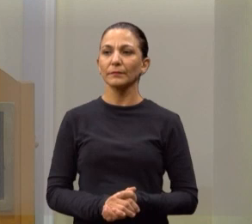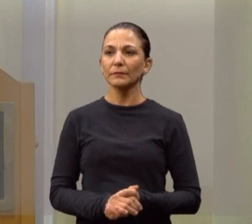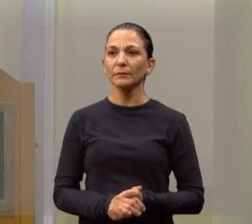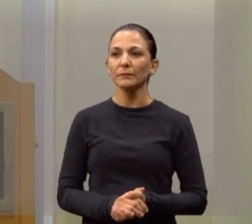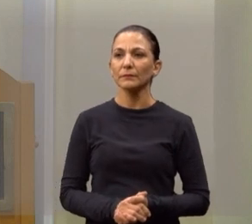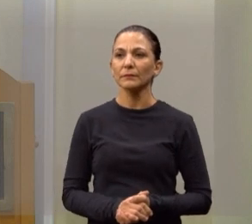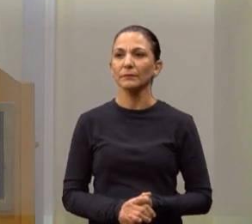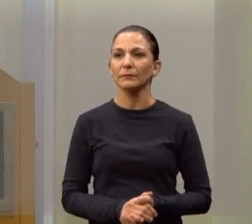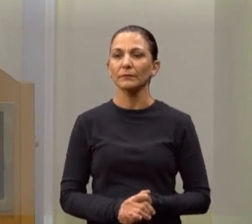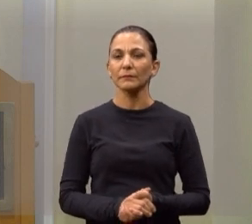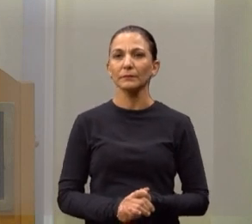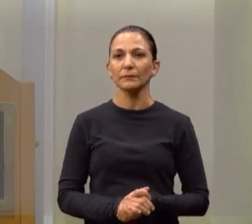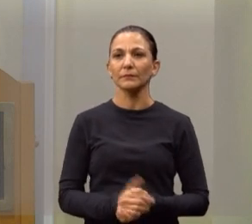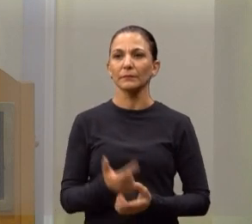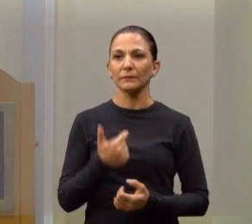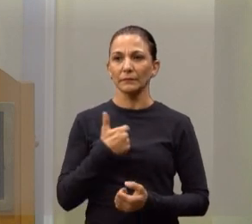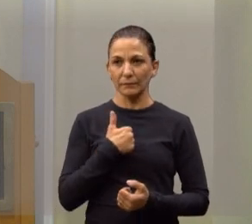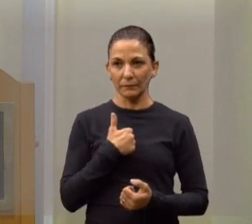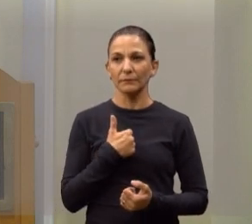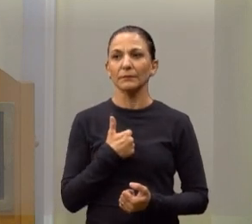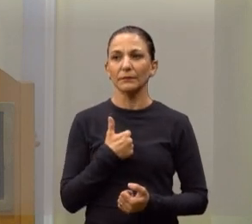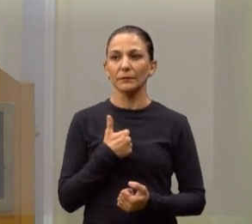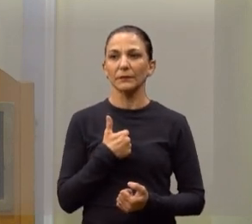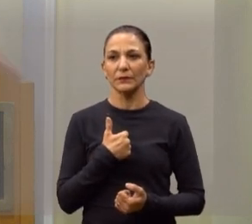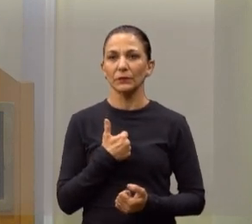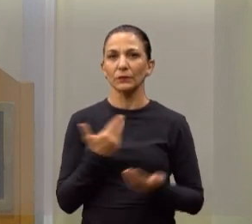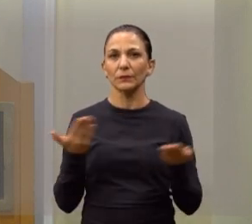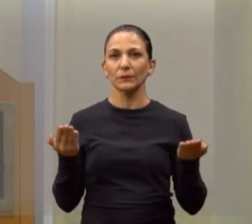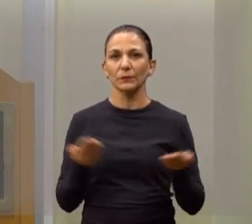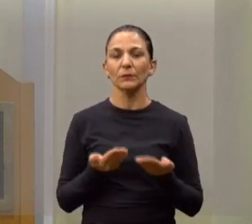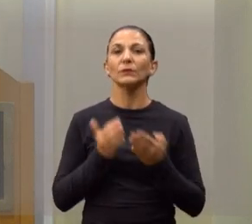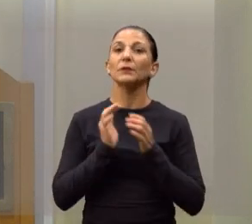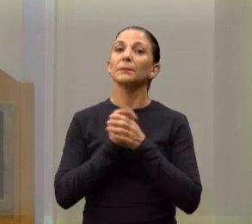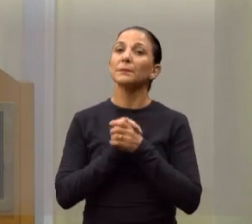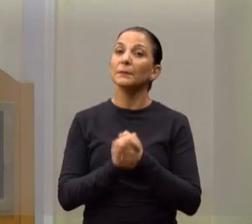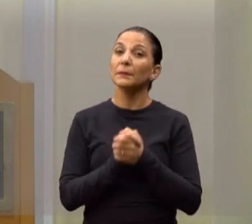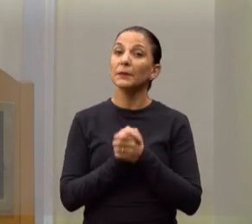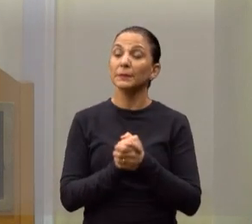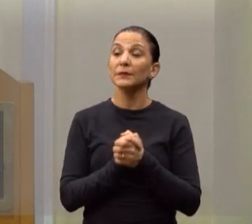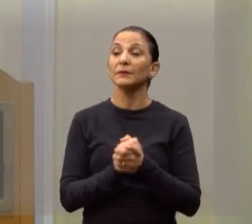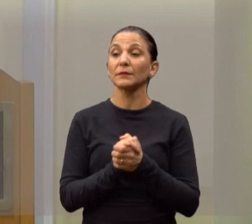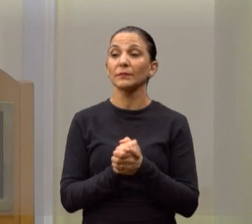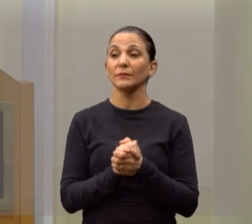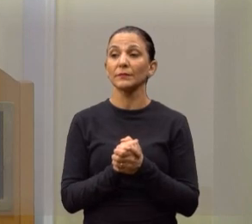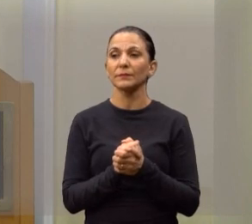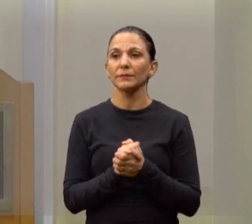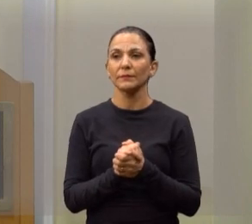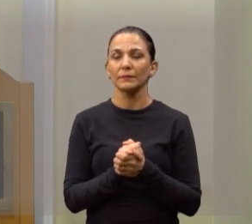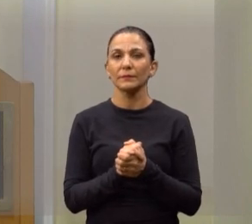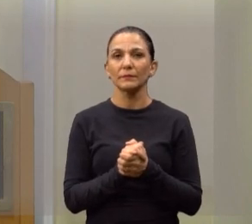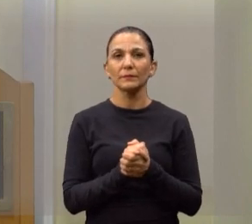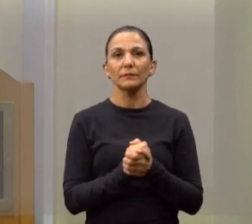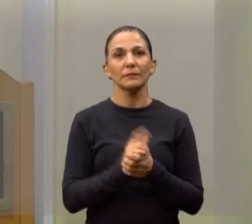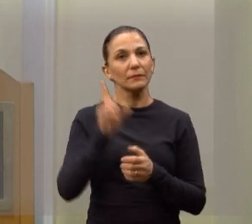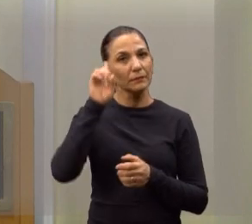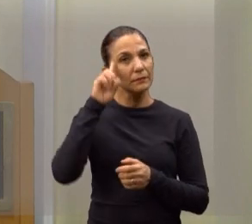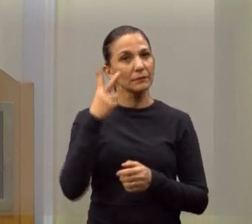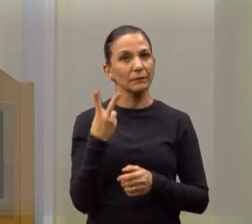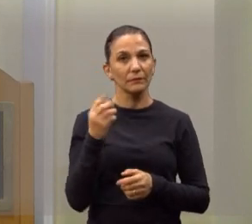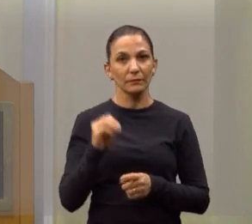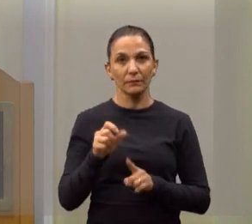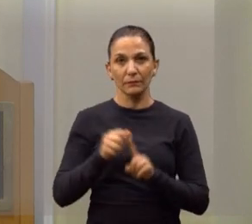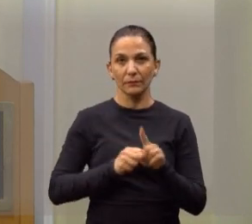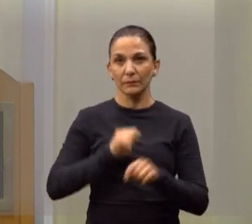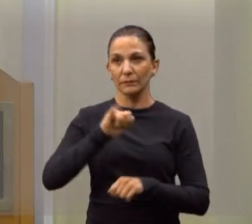E hoje eu não poderia deixar de parabenizar, dia 20 de julho,